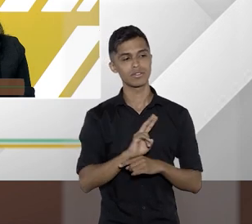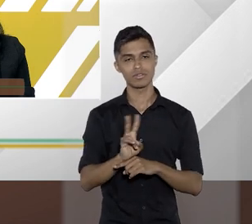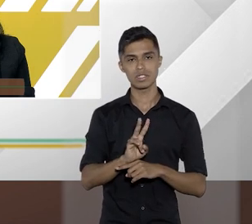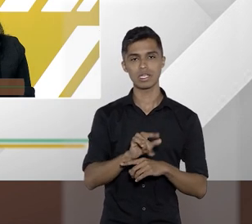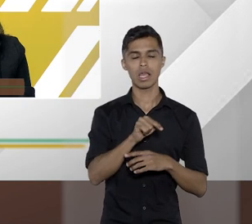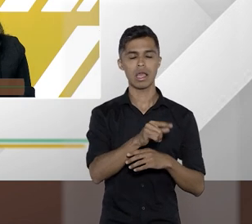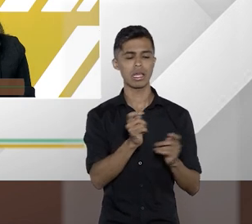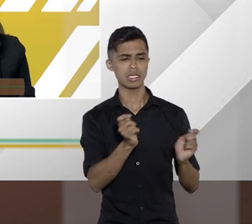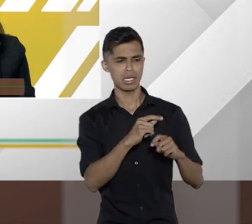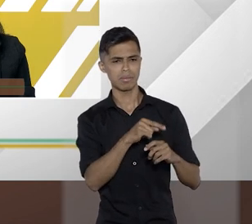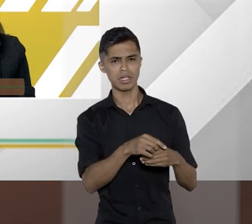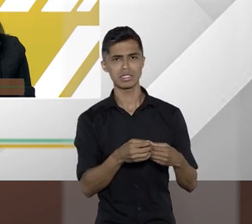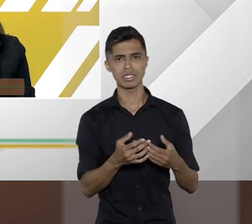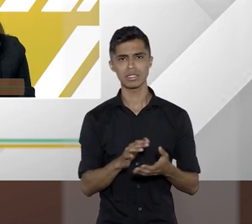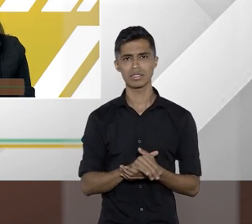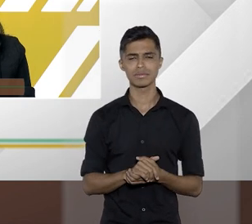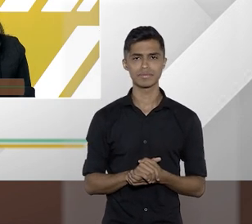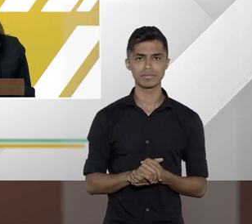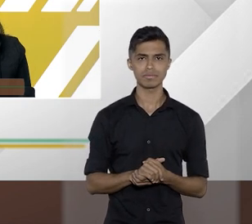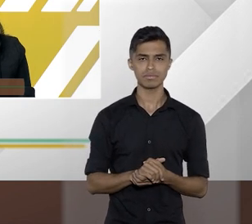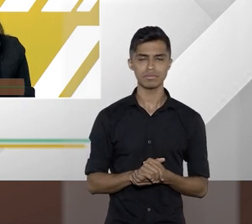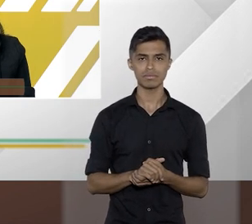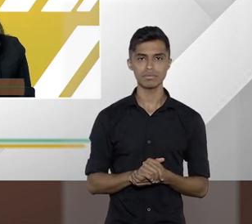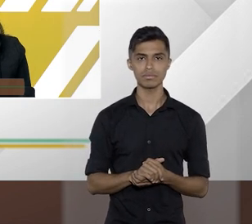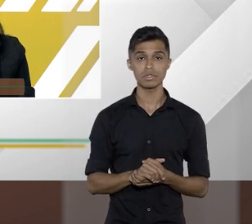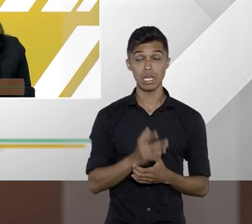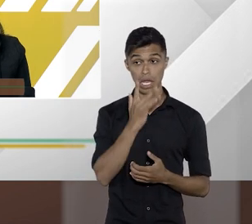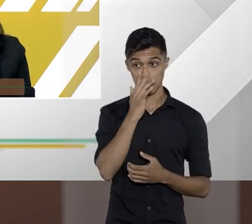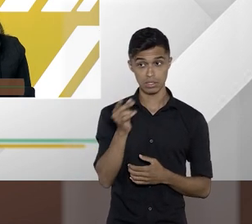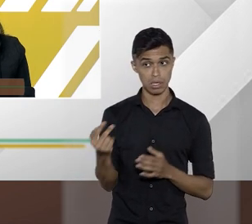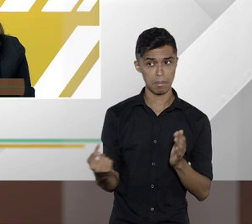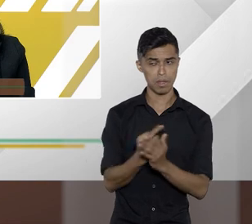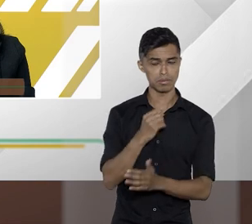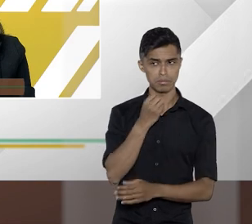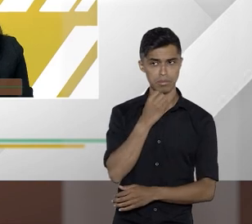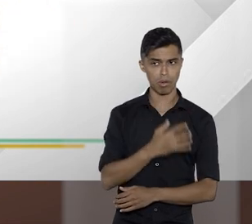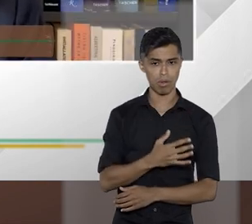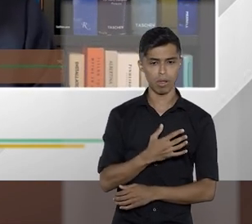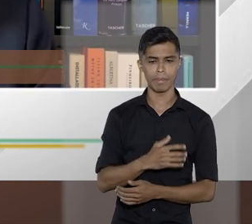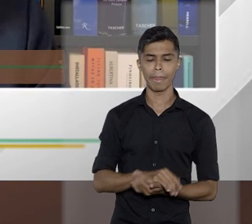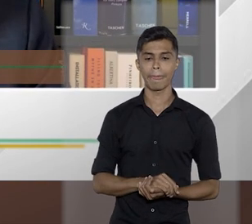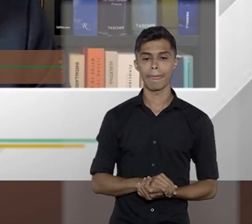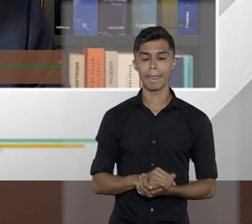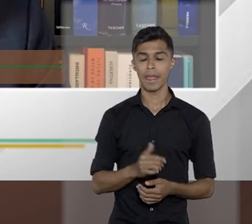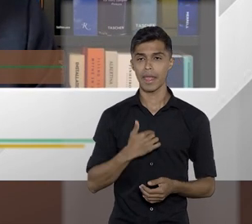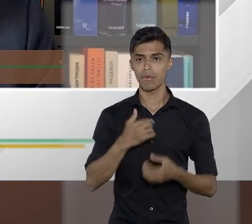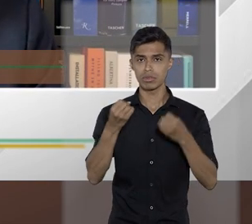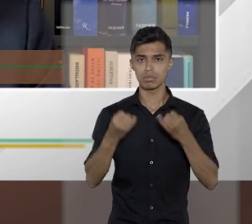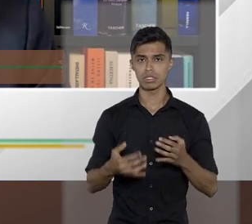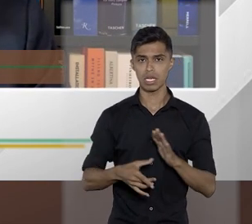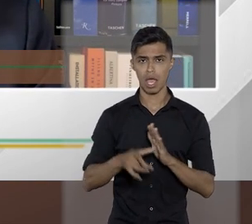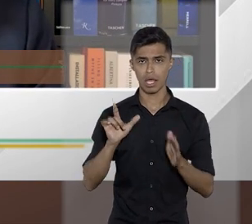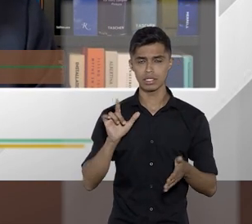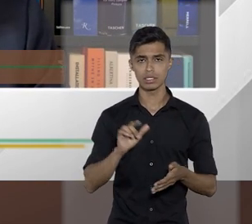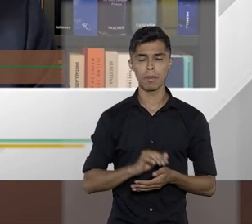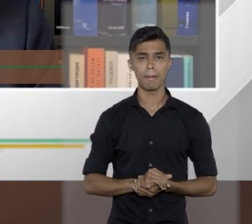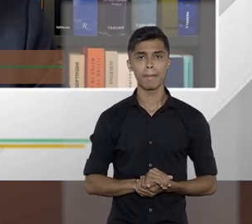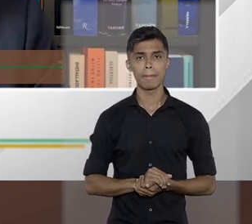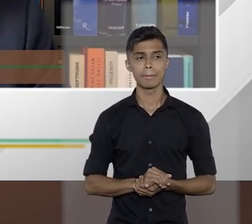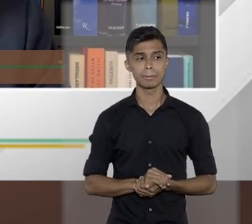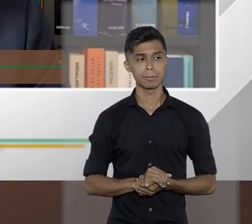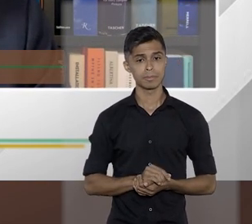Tiago, eu acho que essa pergunta aí é ultra pertinente. Como eu vinha colocando antes, eu acho que